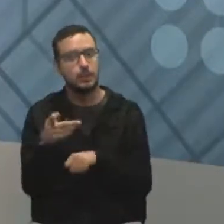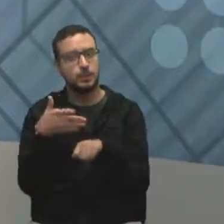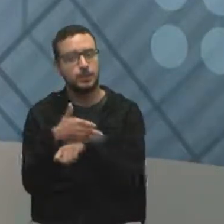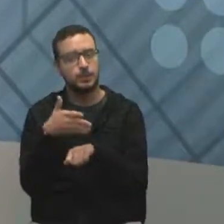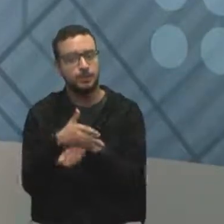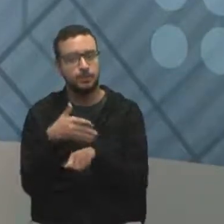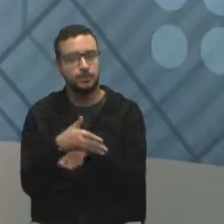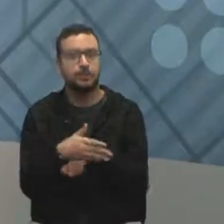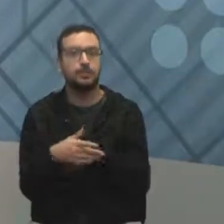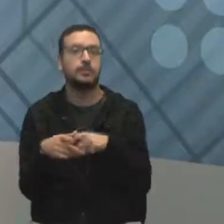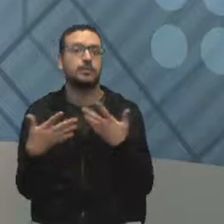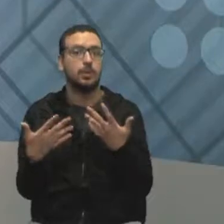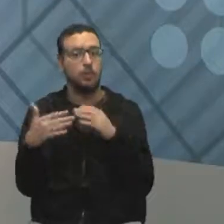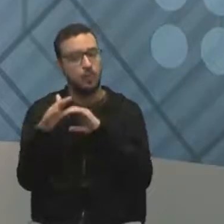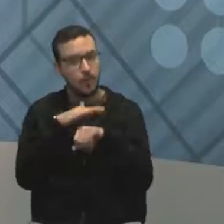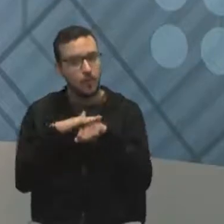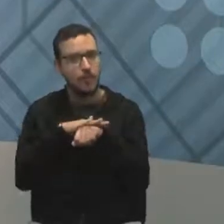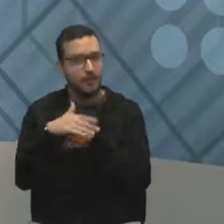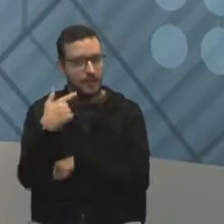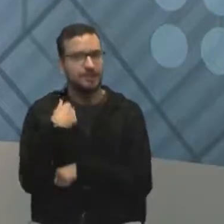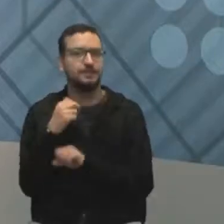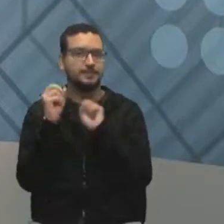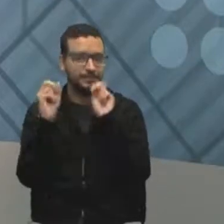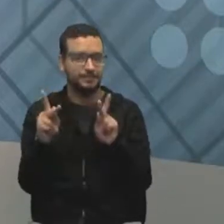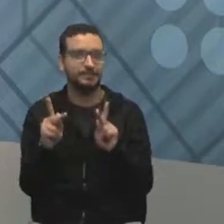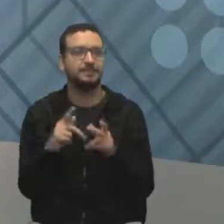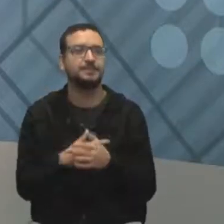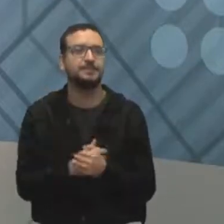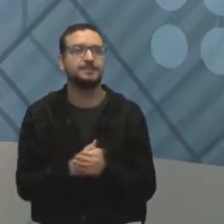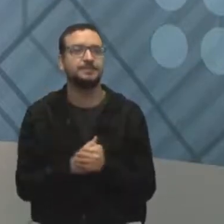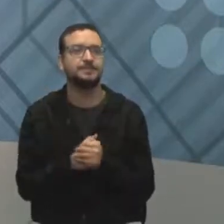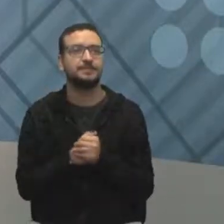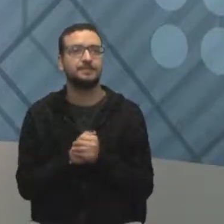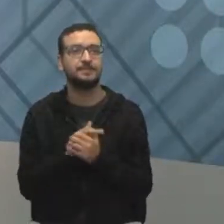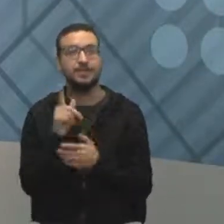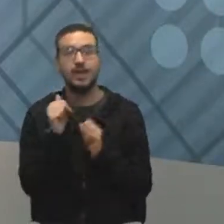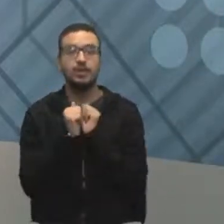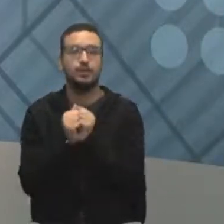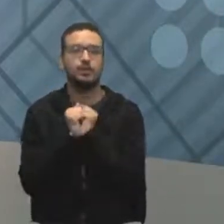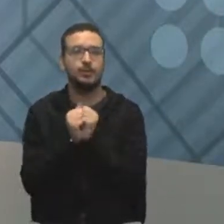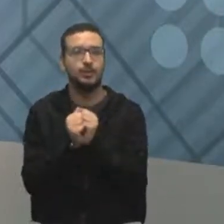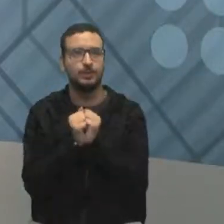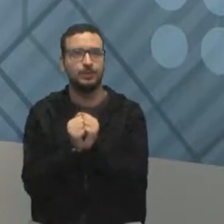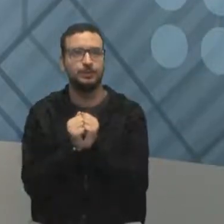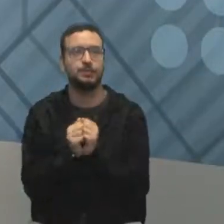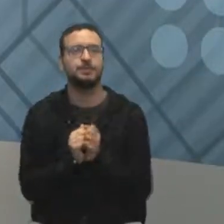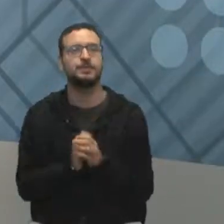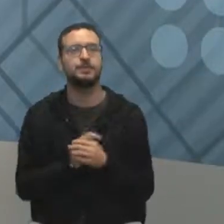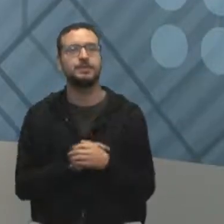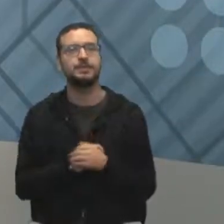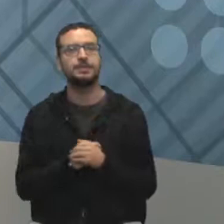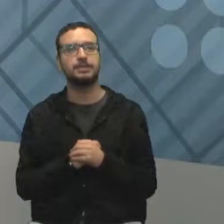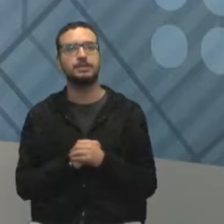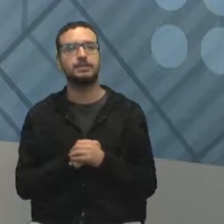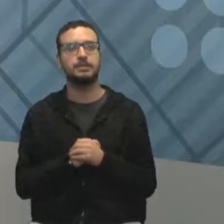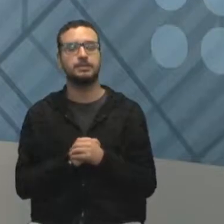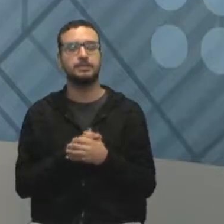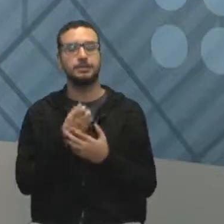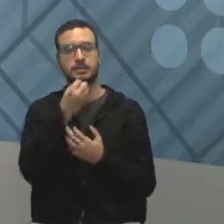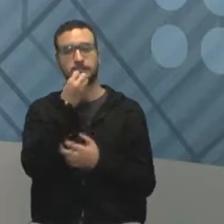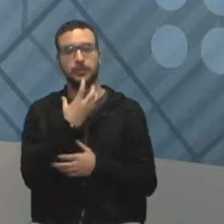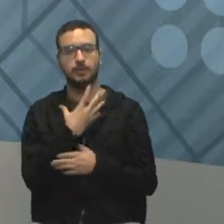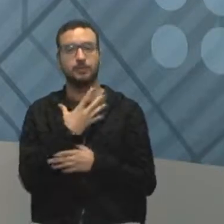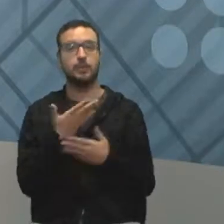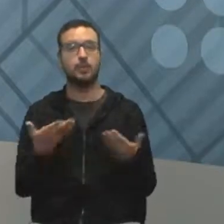conversa comigo, a gente está aqui para isso, para conversar, tá? Como se a gente estivesse juntinho, a ideia é essa, tá bom? Bom,